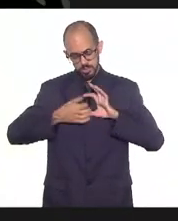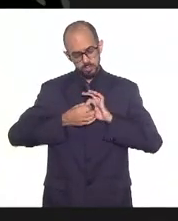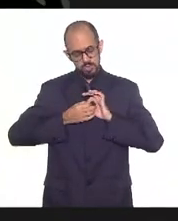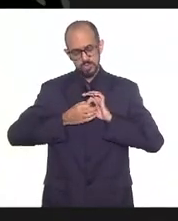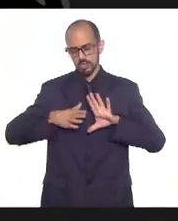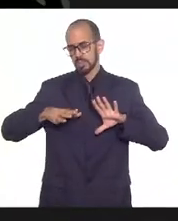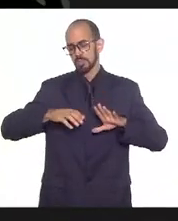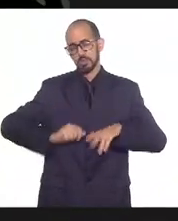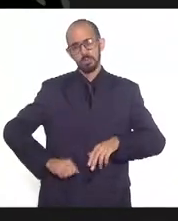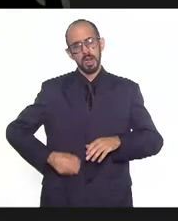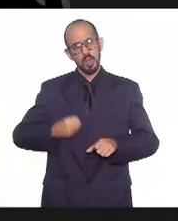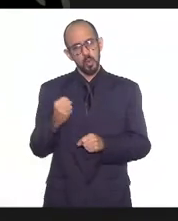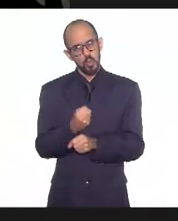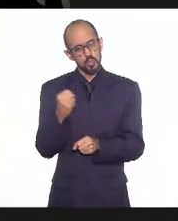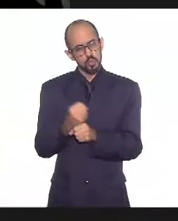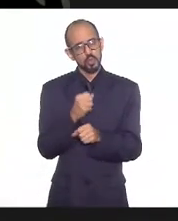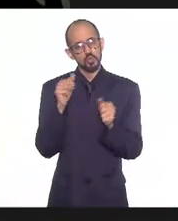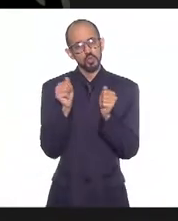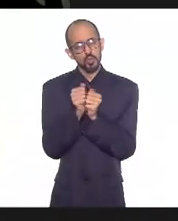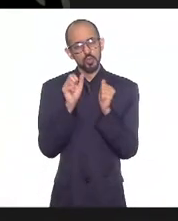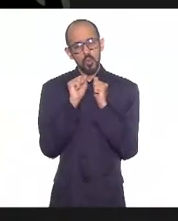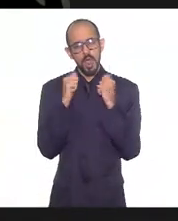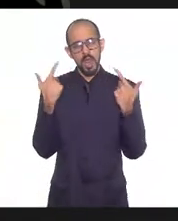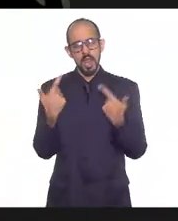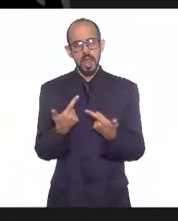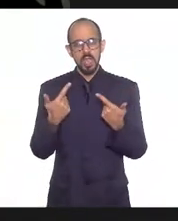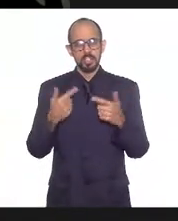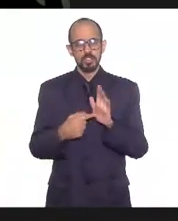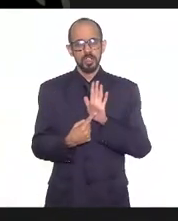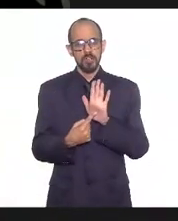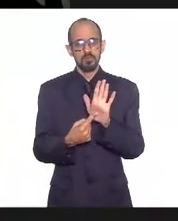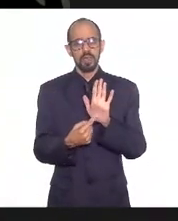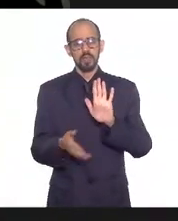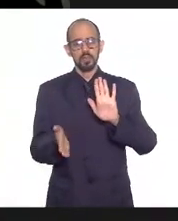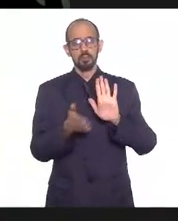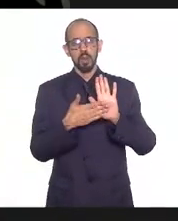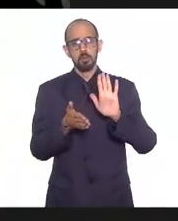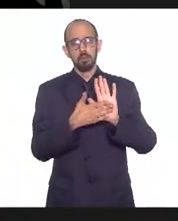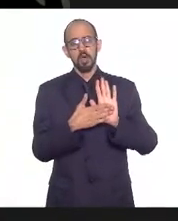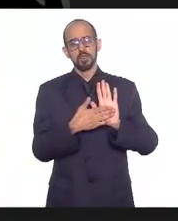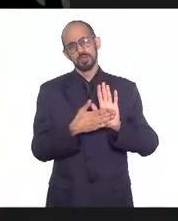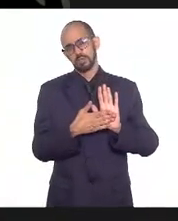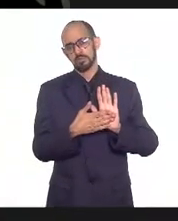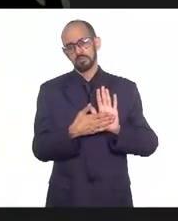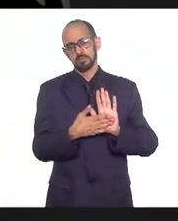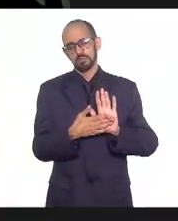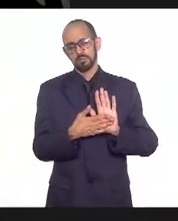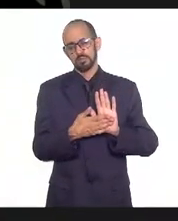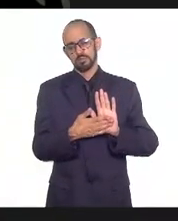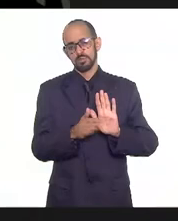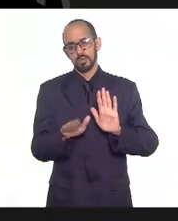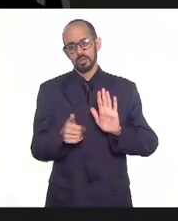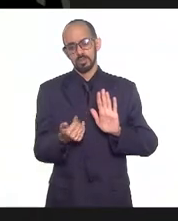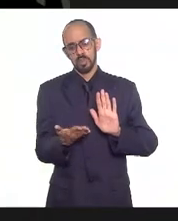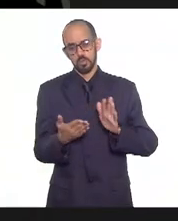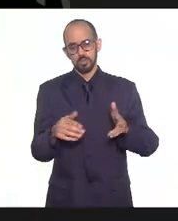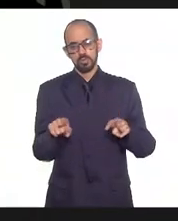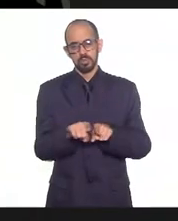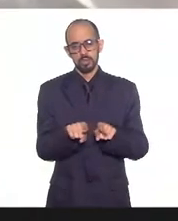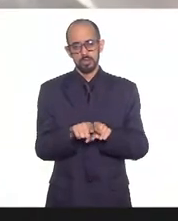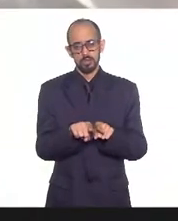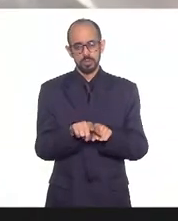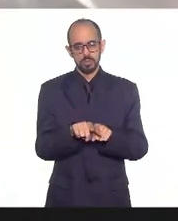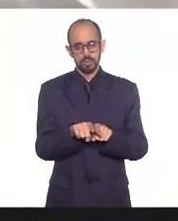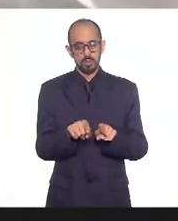construindo junto com a LERJ e levando proposta nesse sentido. Ainda dentro dessa questão de